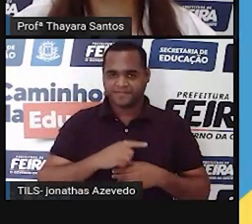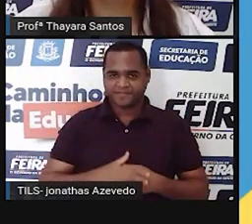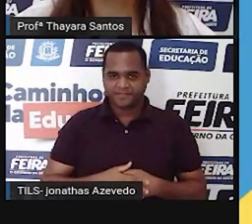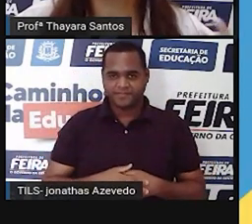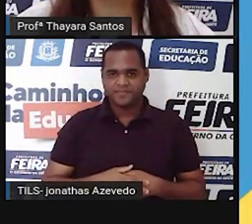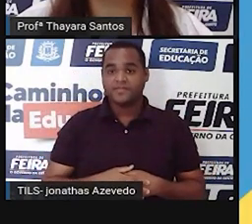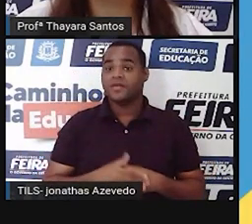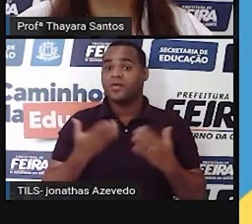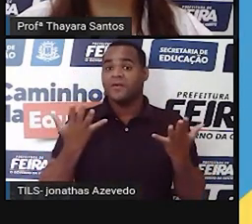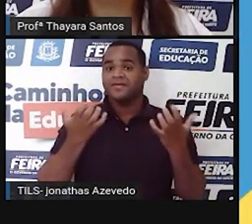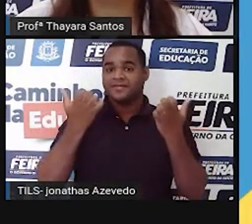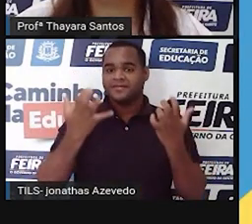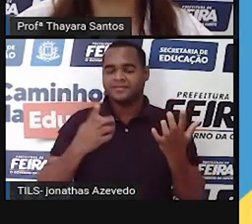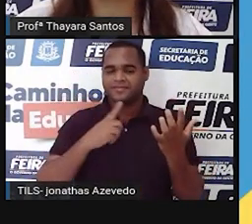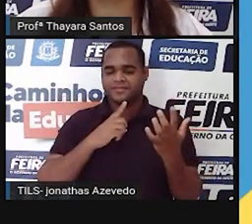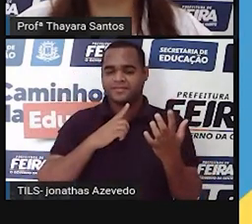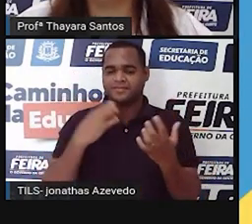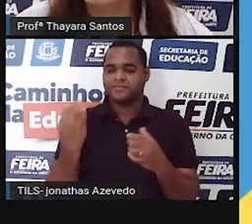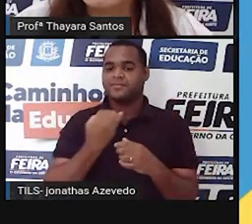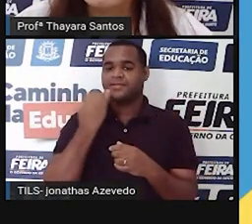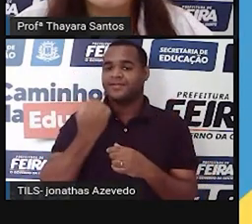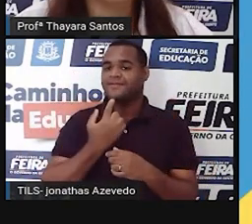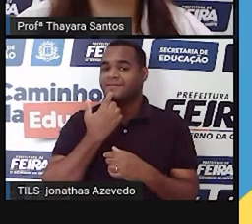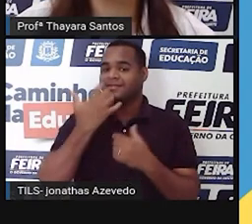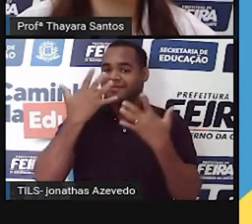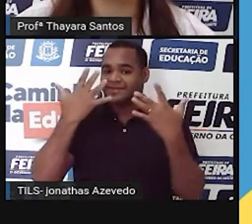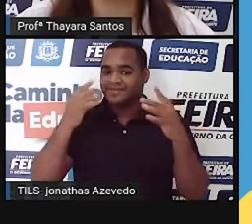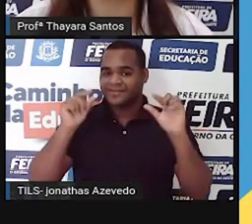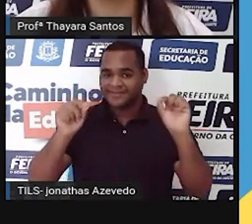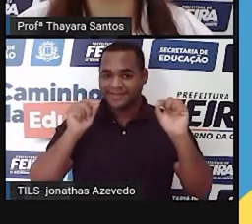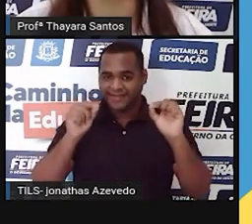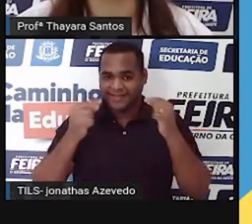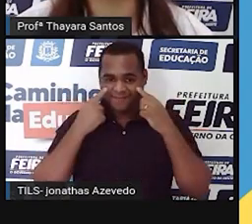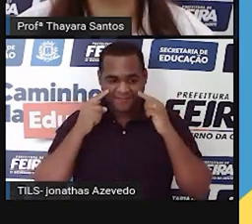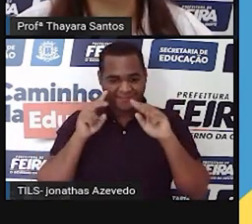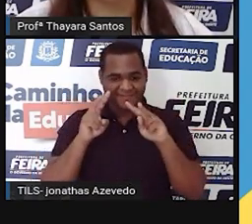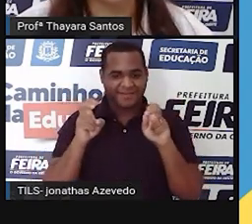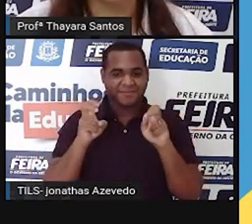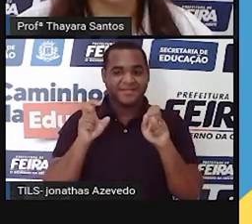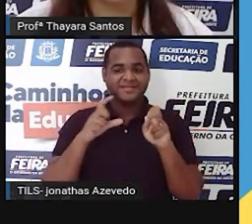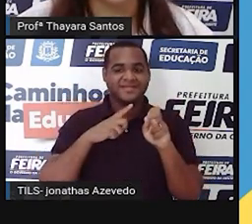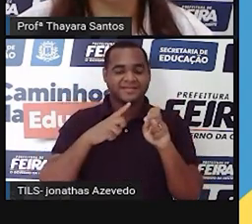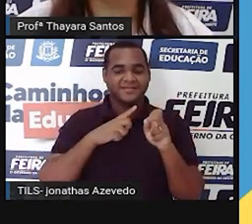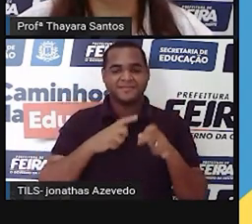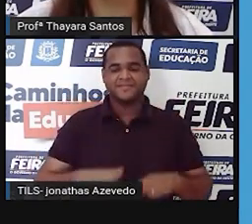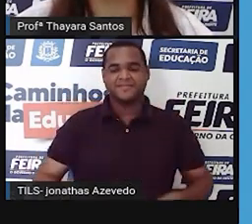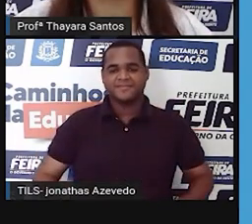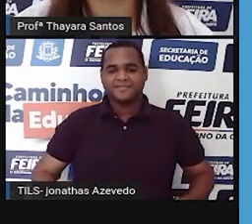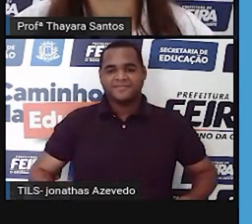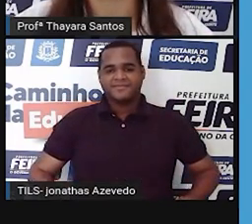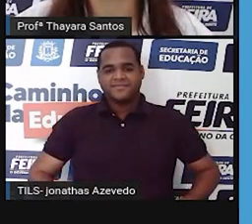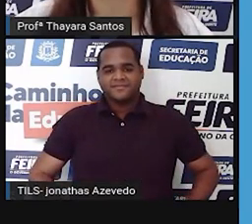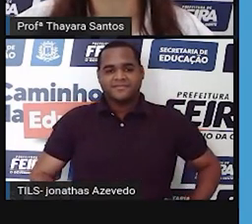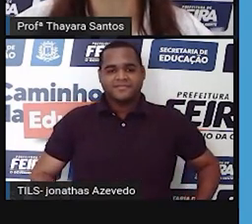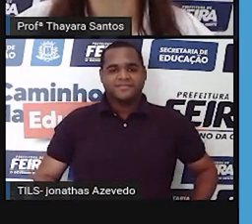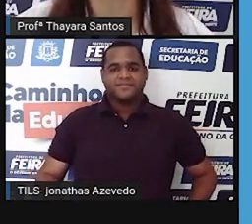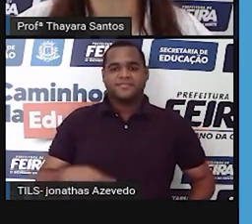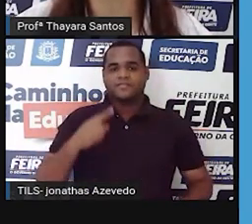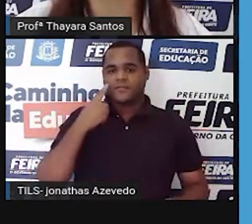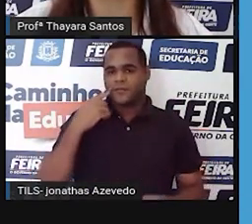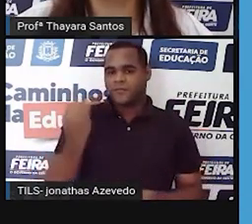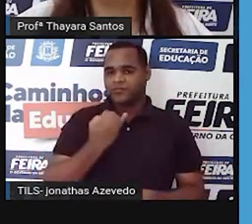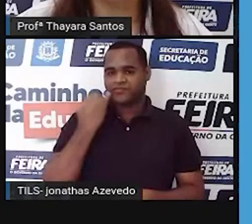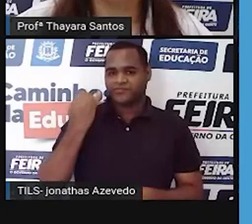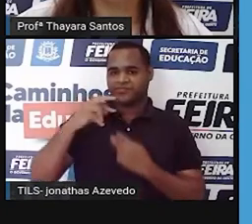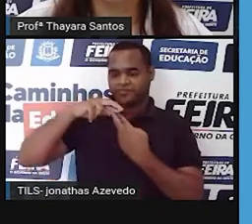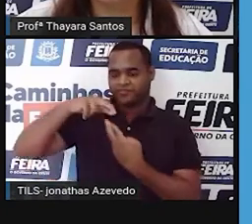E na aula de hoje a gente vai falar sobre, tenho certeza que vocês já viram o tema lá no primeiro slide, né? Então hoje a gente vai falar